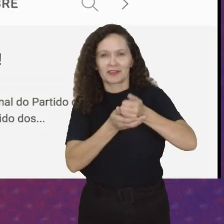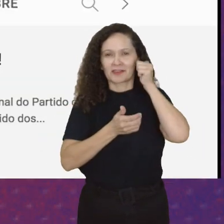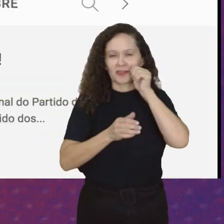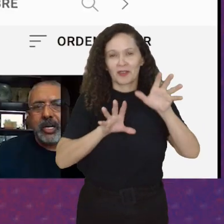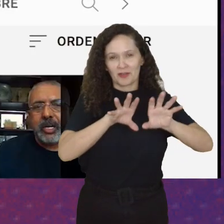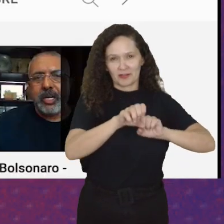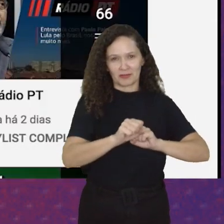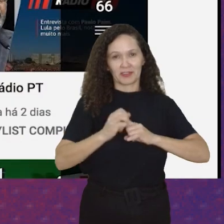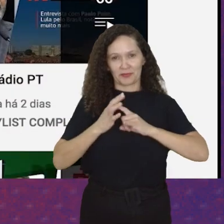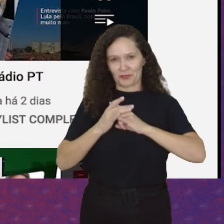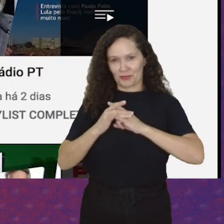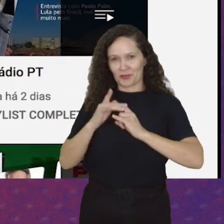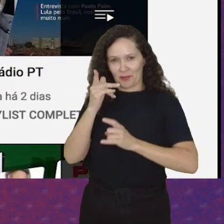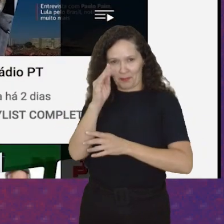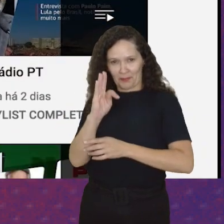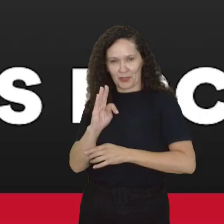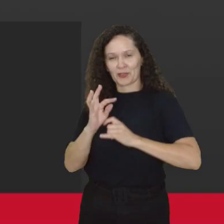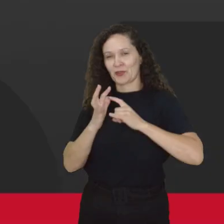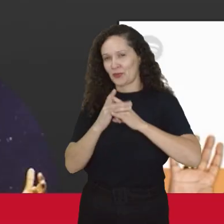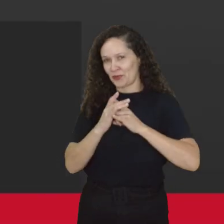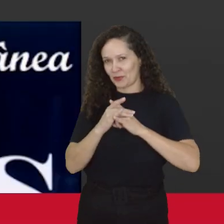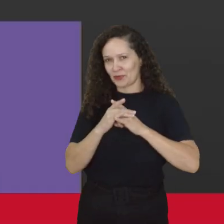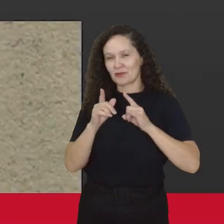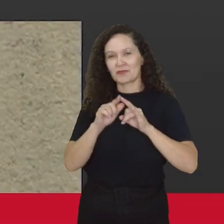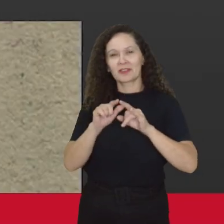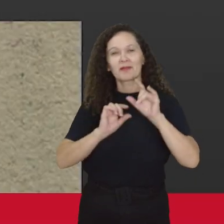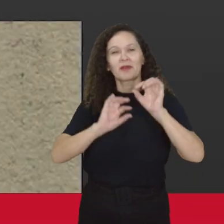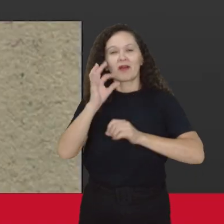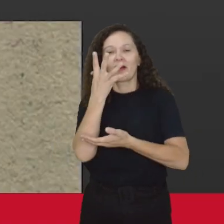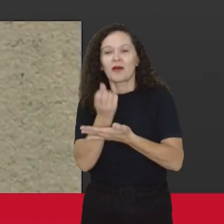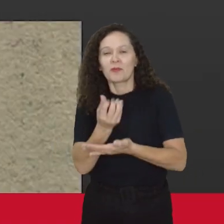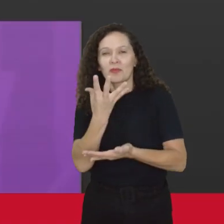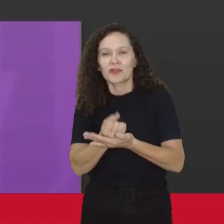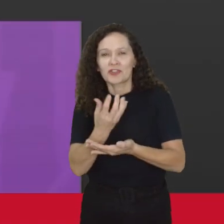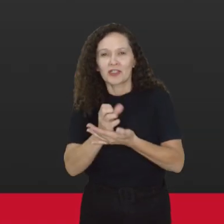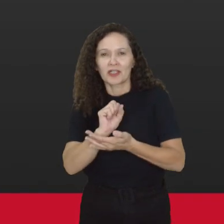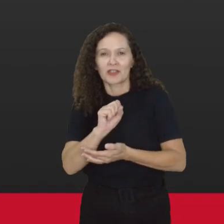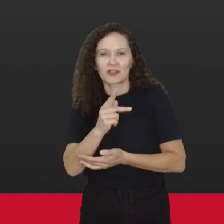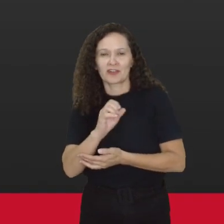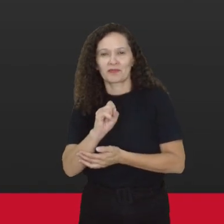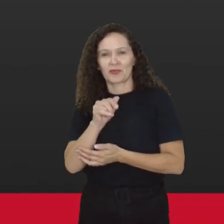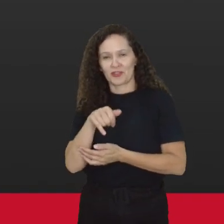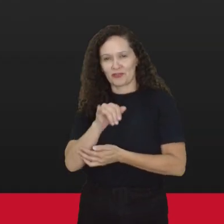No canal Da TVPT No Youtube E em formato De podcast No Spotify